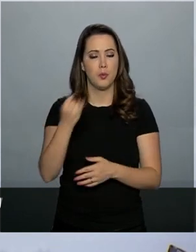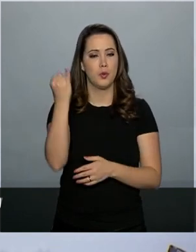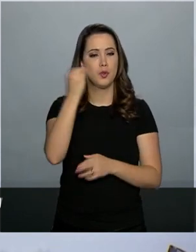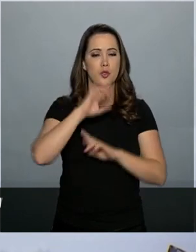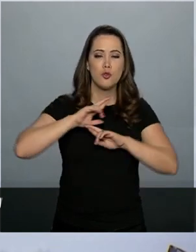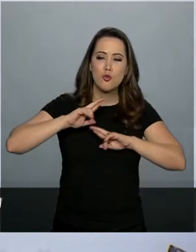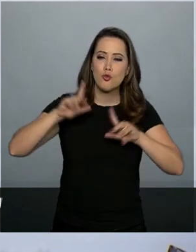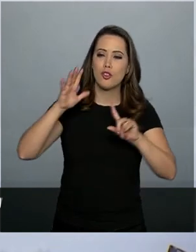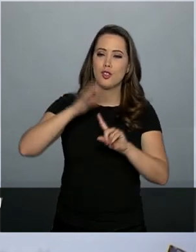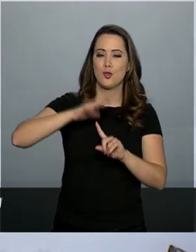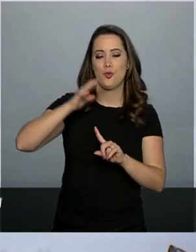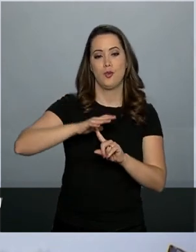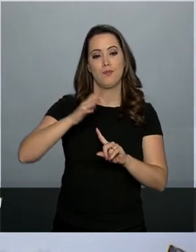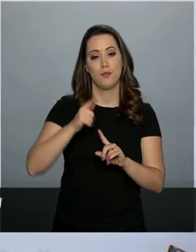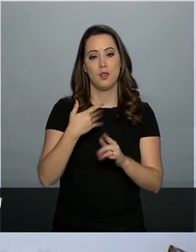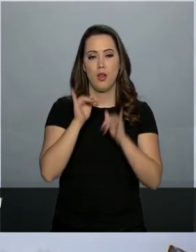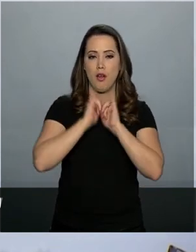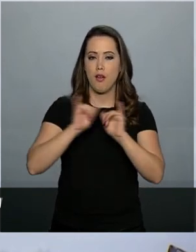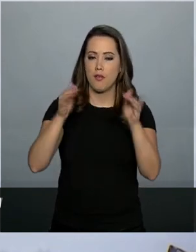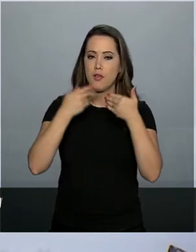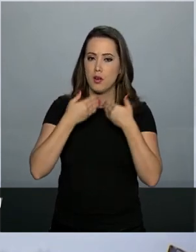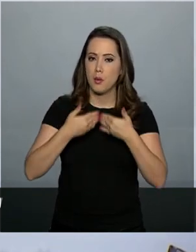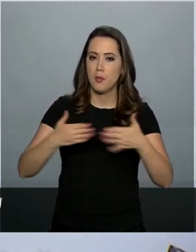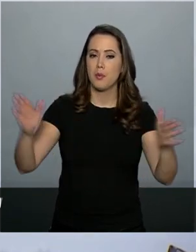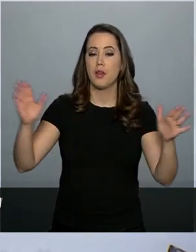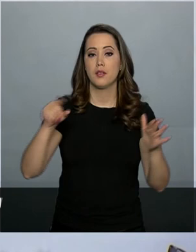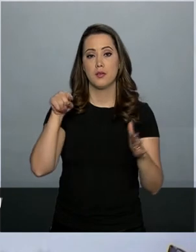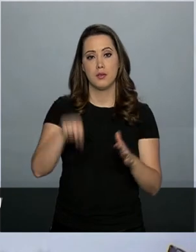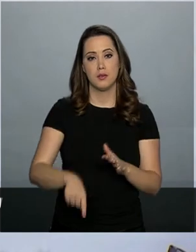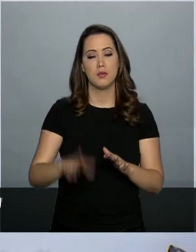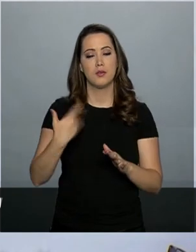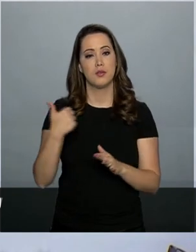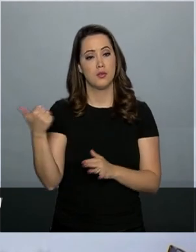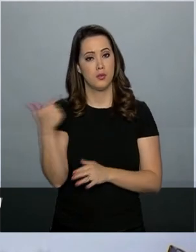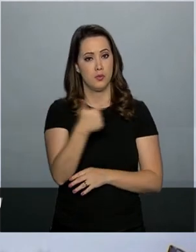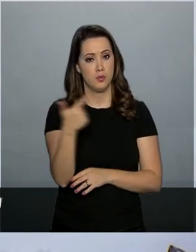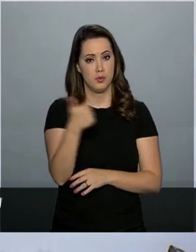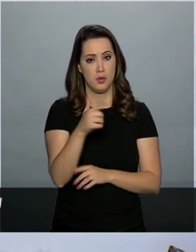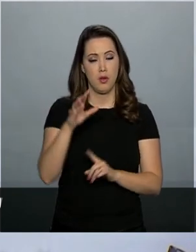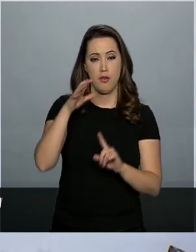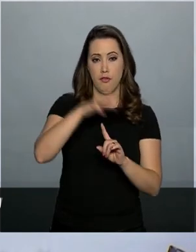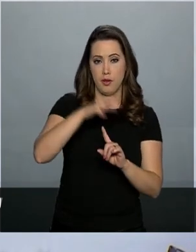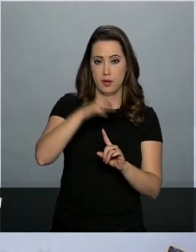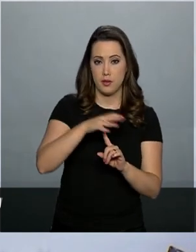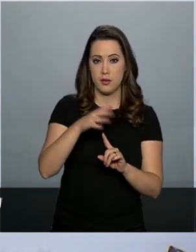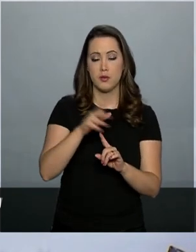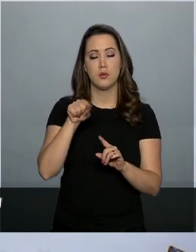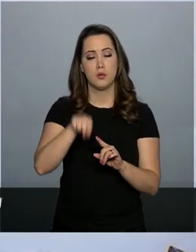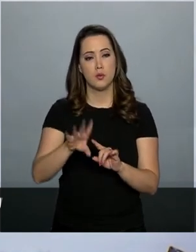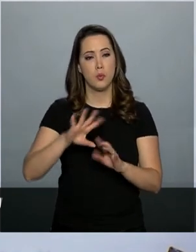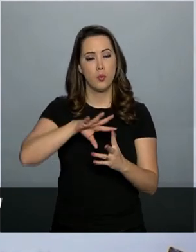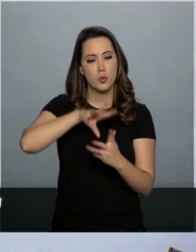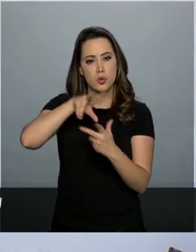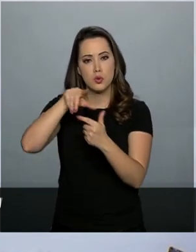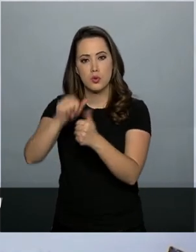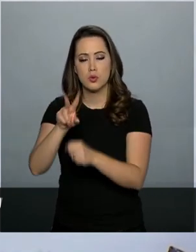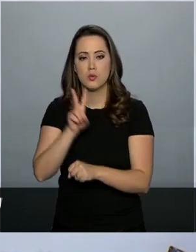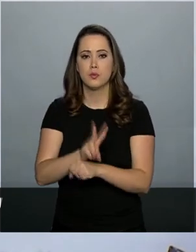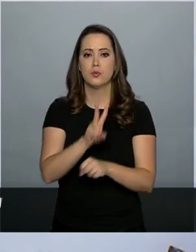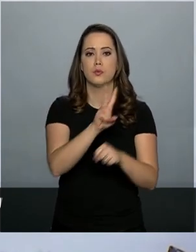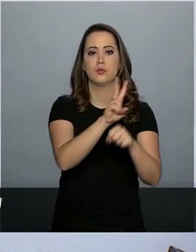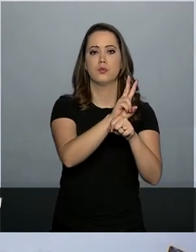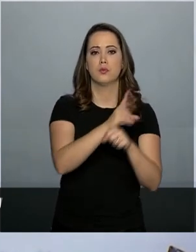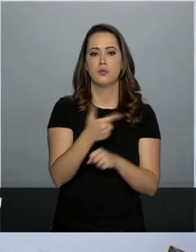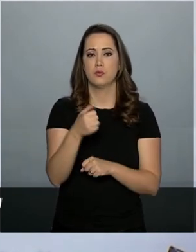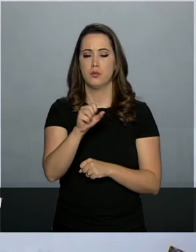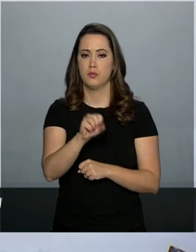diversificada feira, declaro aberta a 12ª edição da Feira Internacional de Defesa